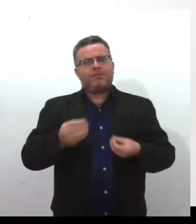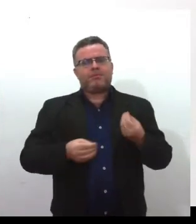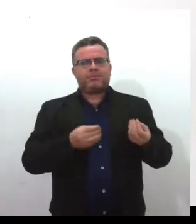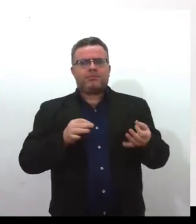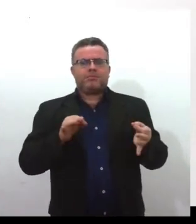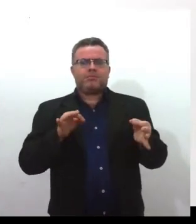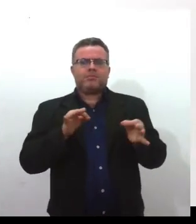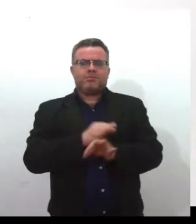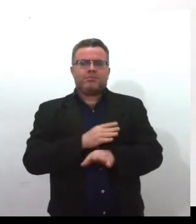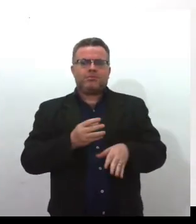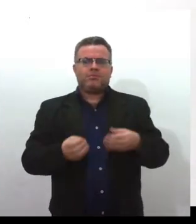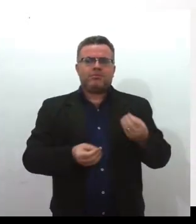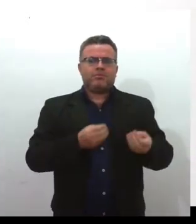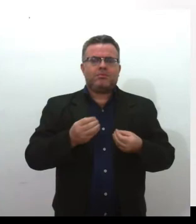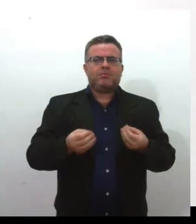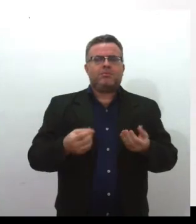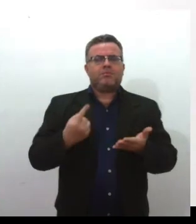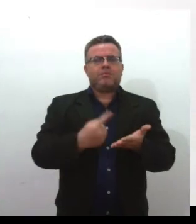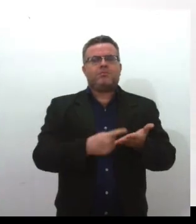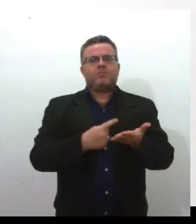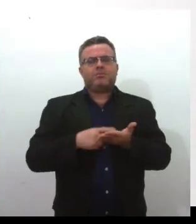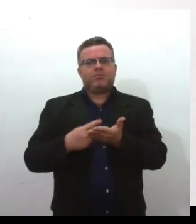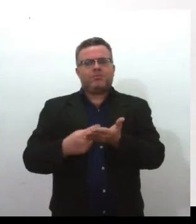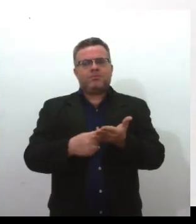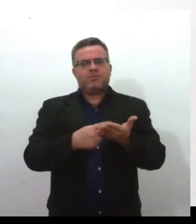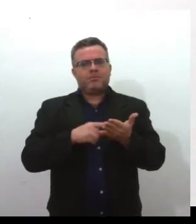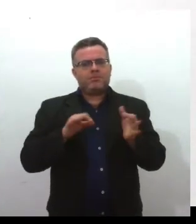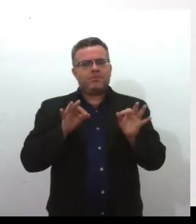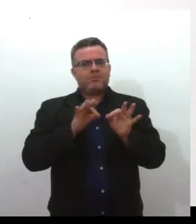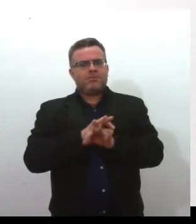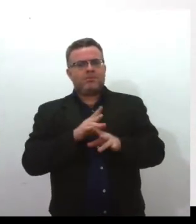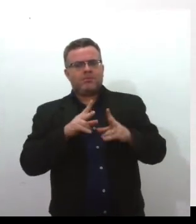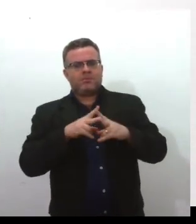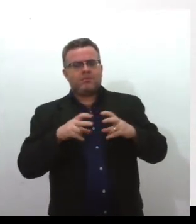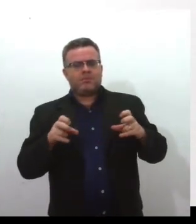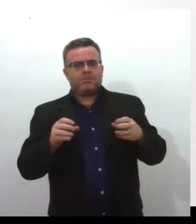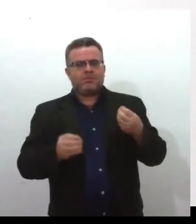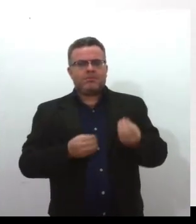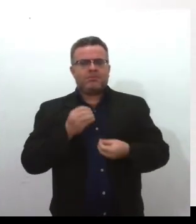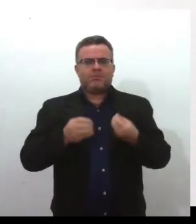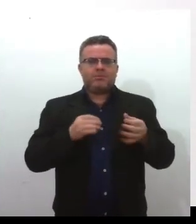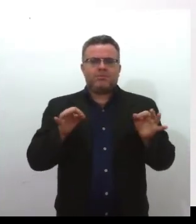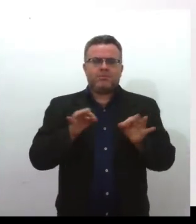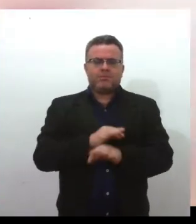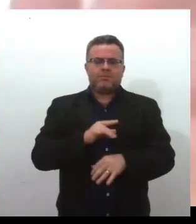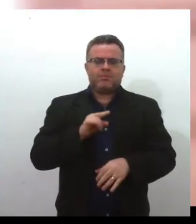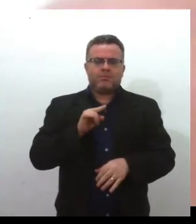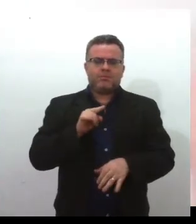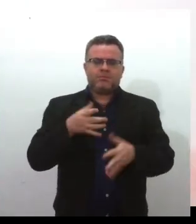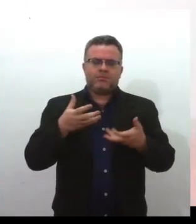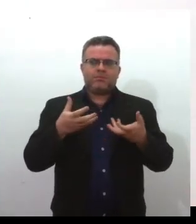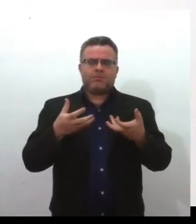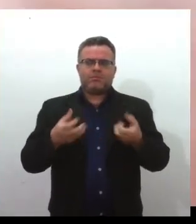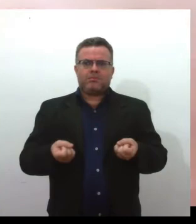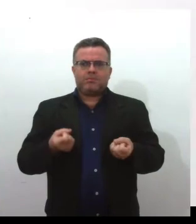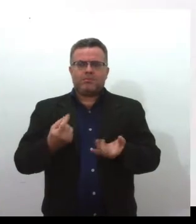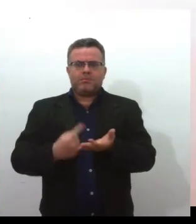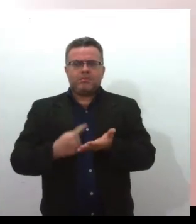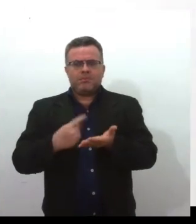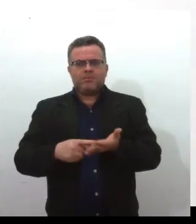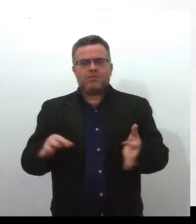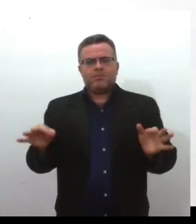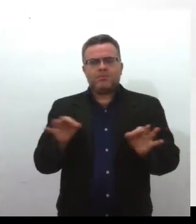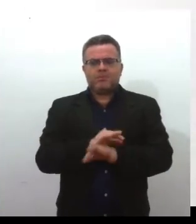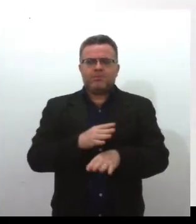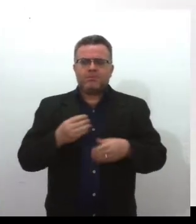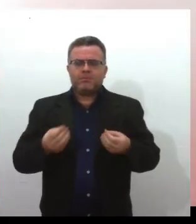que pelos setores conservadores de Santa Catarina era considerada uma mulher inadequada, vou usar uma